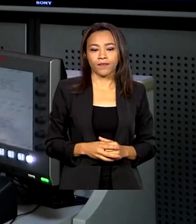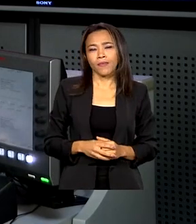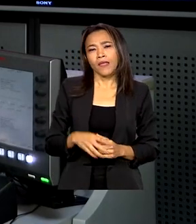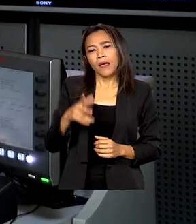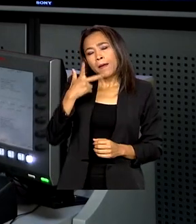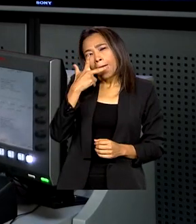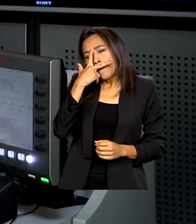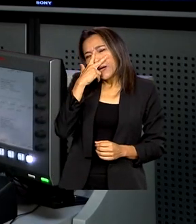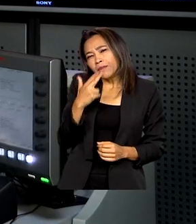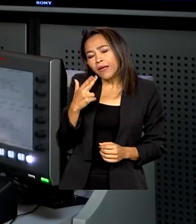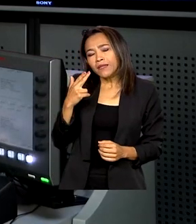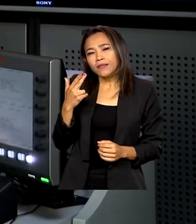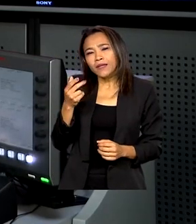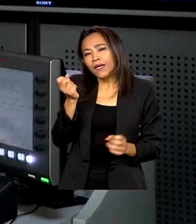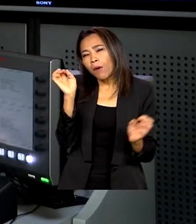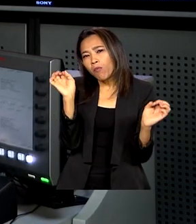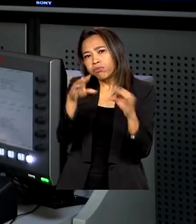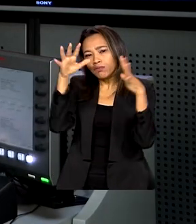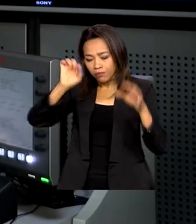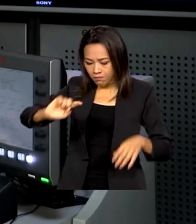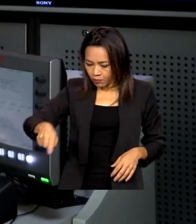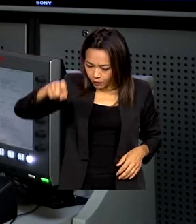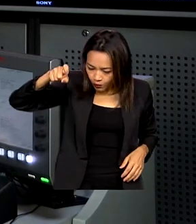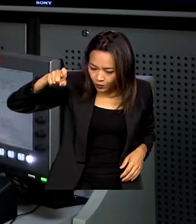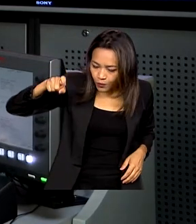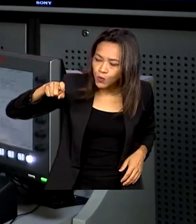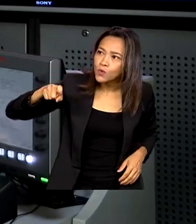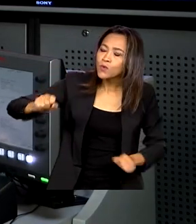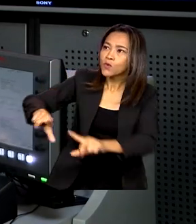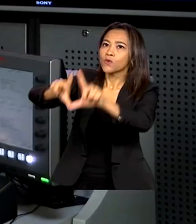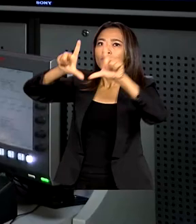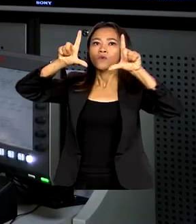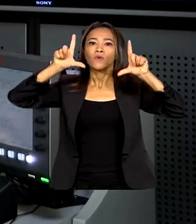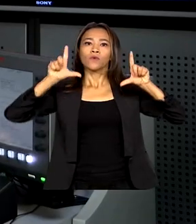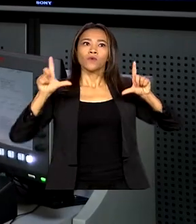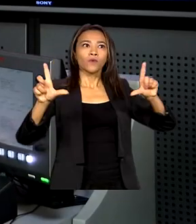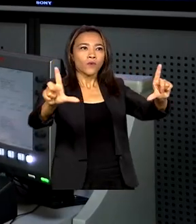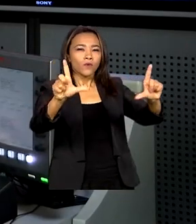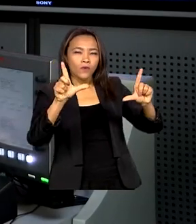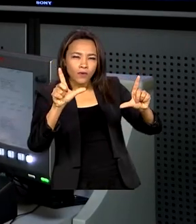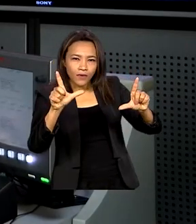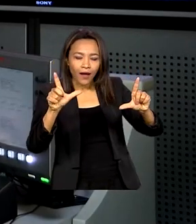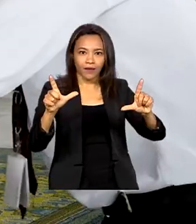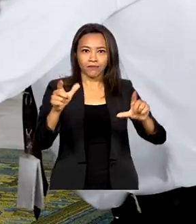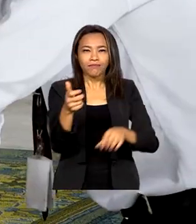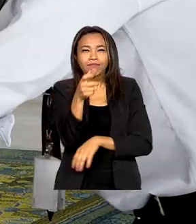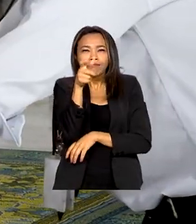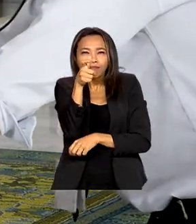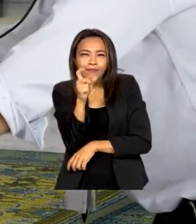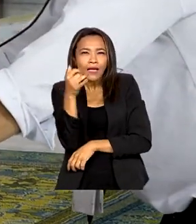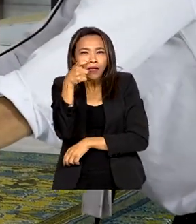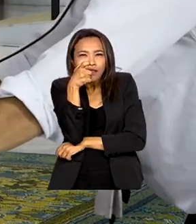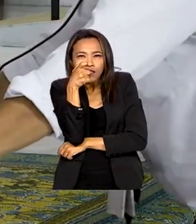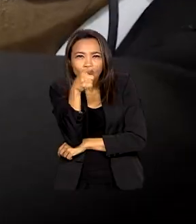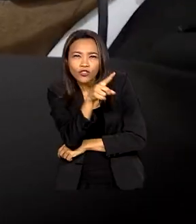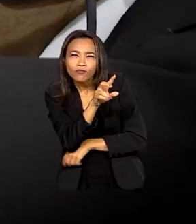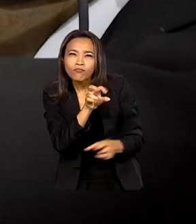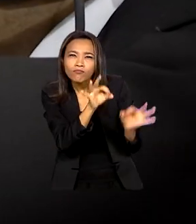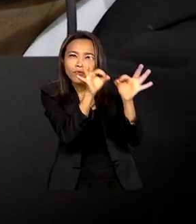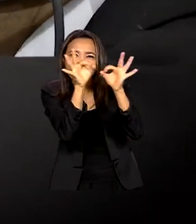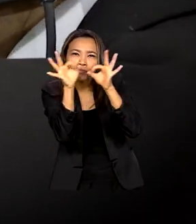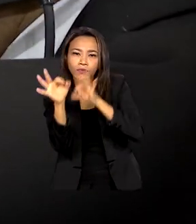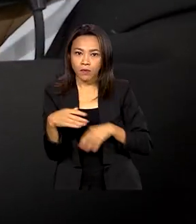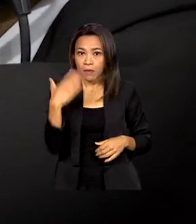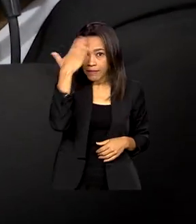passe de mágica, eu aperte um botão e uma transmissão ao vivo apareça na sua televisão. Mas, para que você fique bem